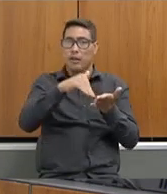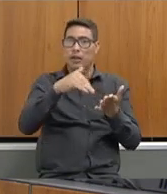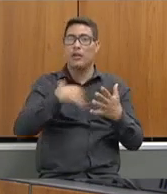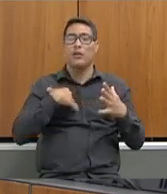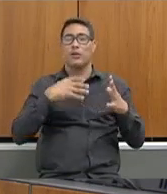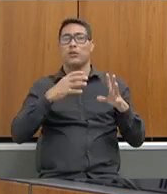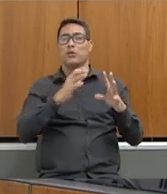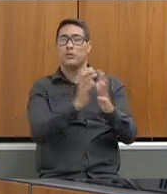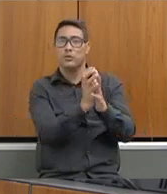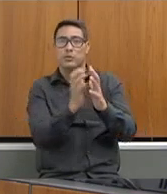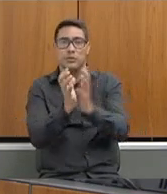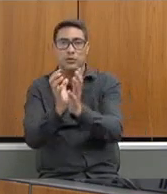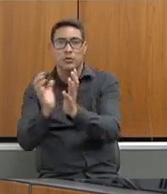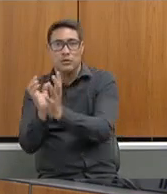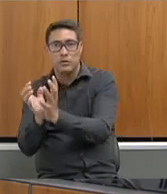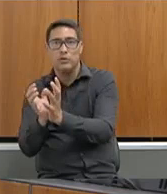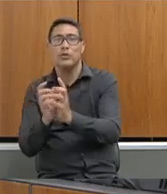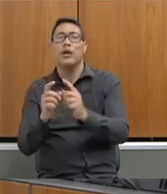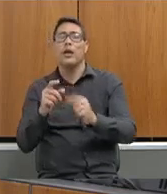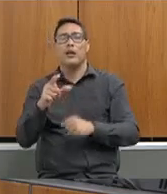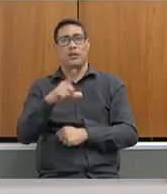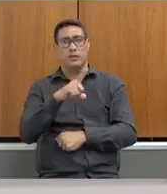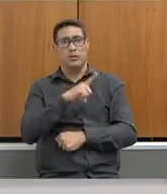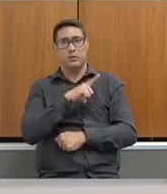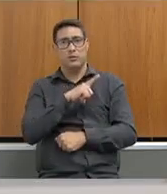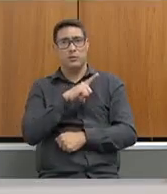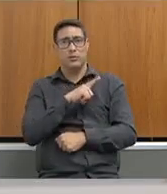municípios lá tão distantes, ela está ali